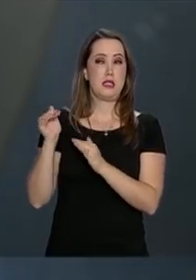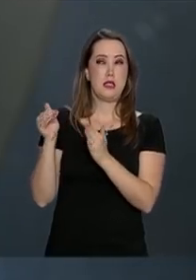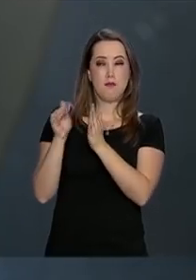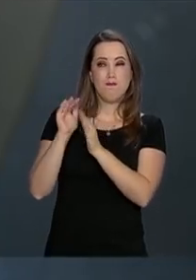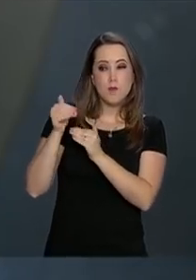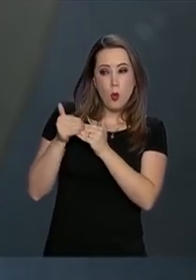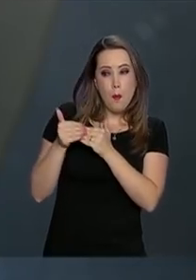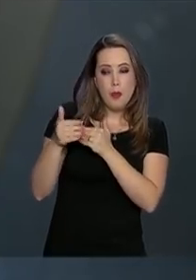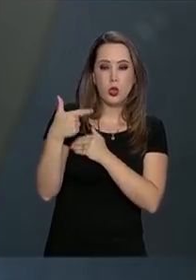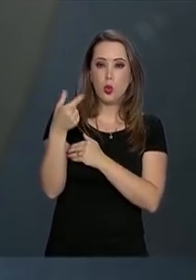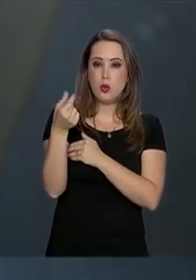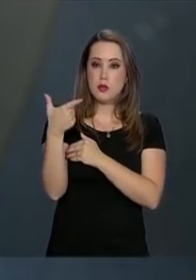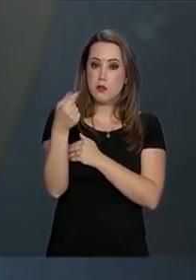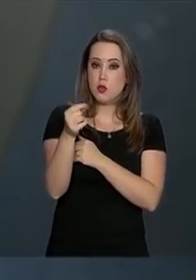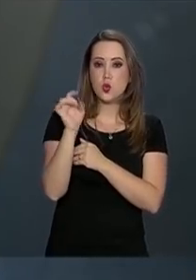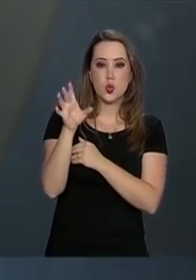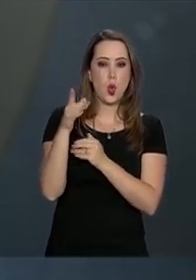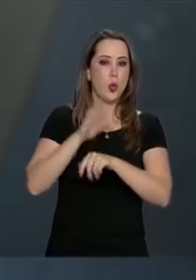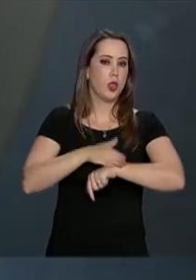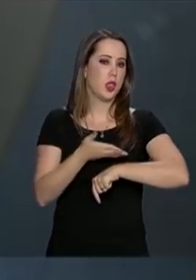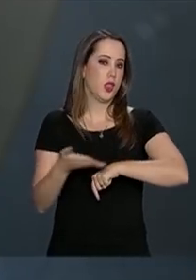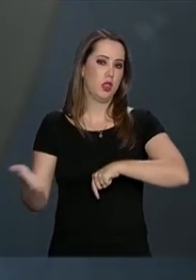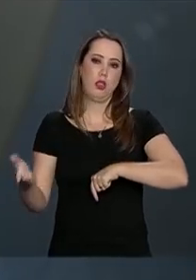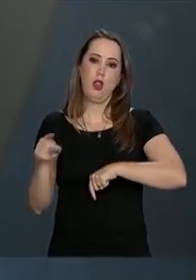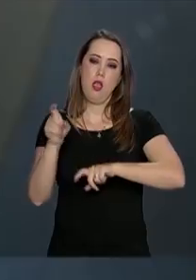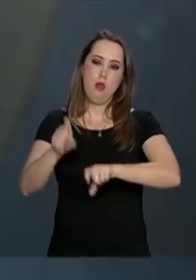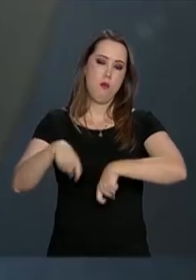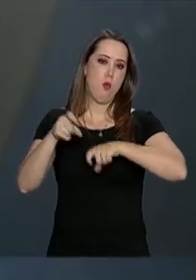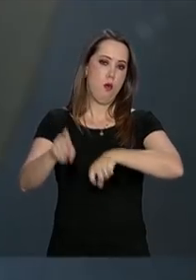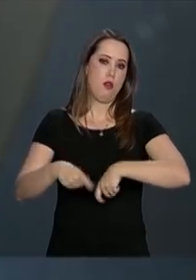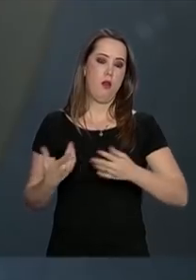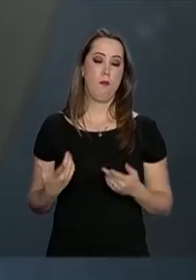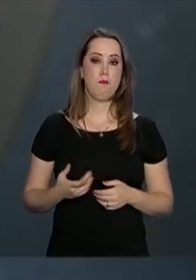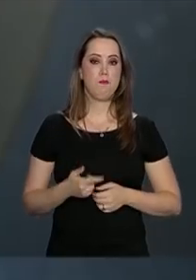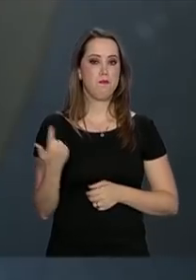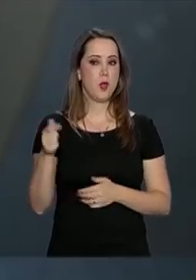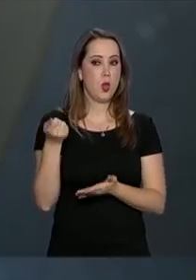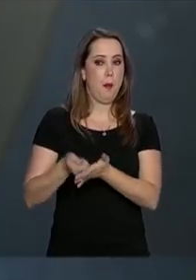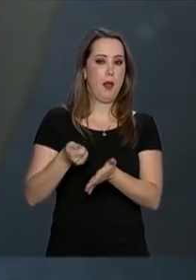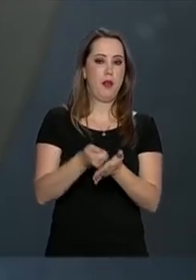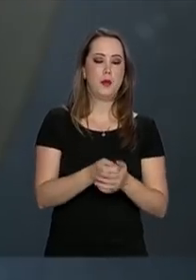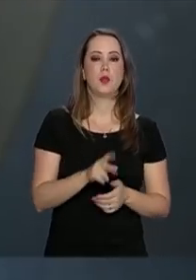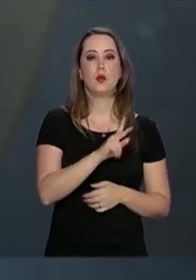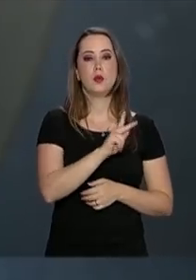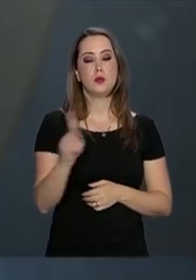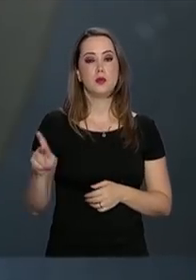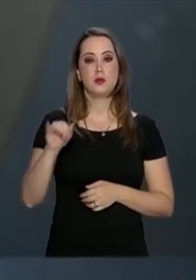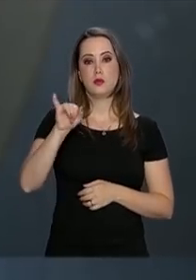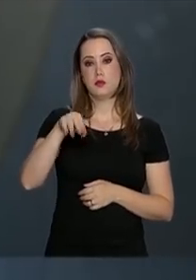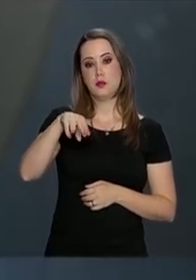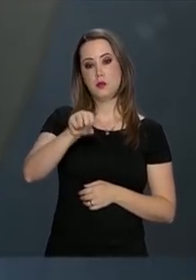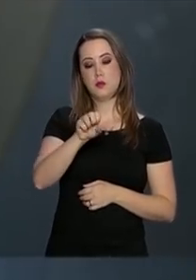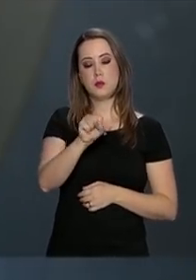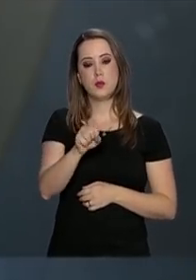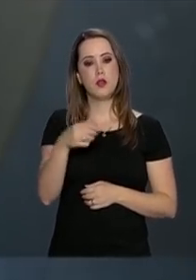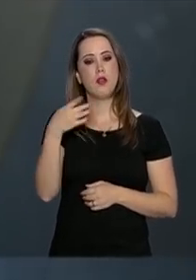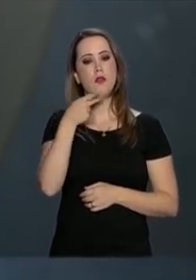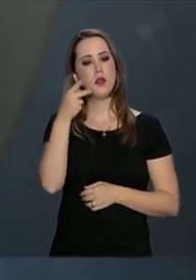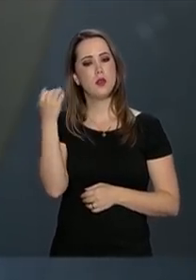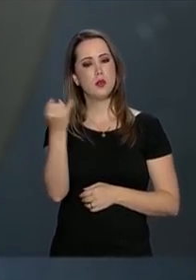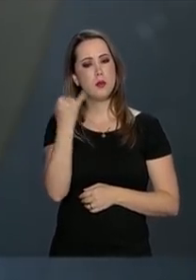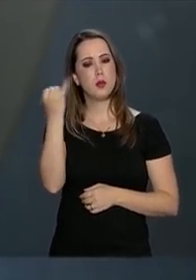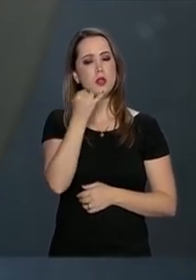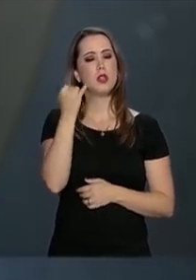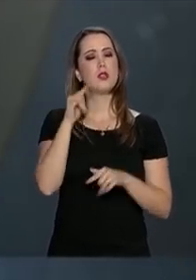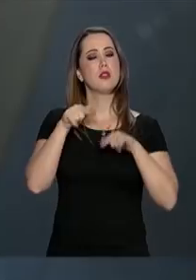de comprovar o tempo de trabalho rural sem contribuição. O presidente do INSS, Renato Rodrigues, destacou que as